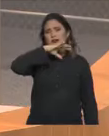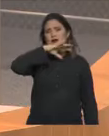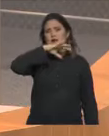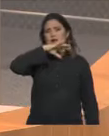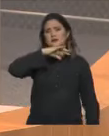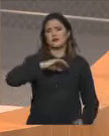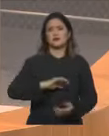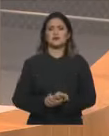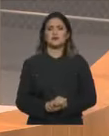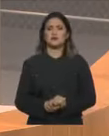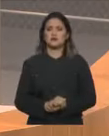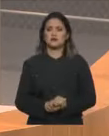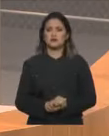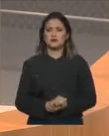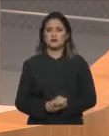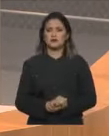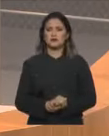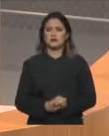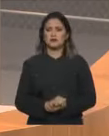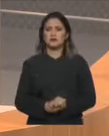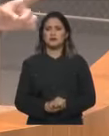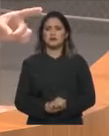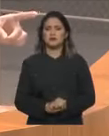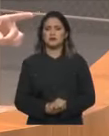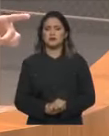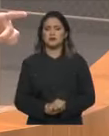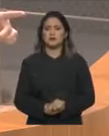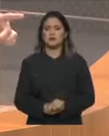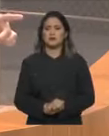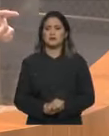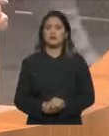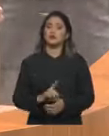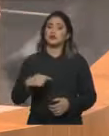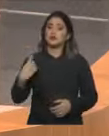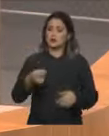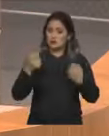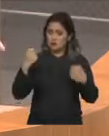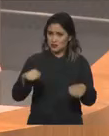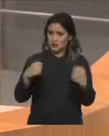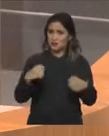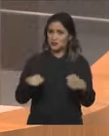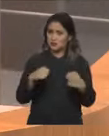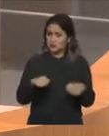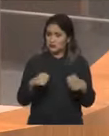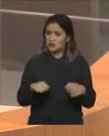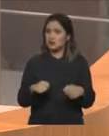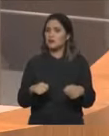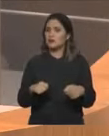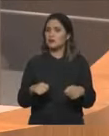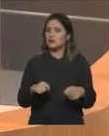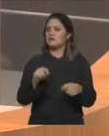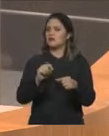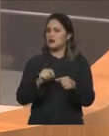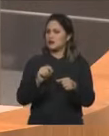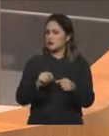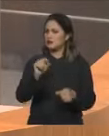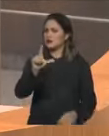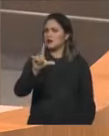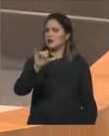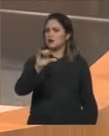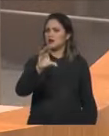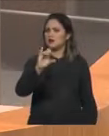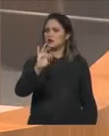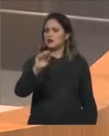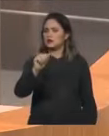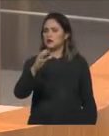nós precisamos trabalhar para que haja a licitação do serviço de ferro. Ou, quem sabe,